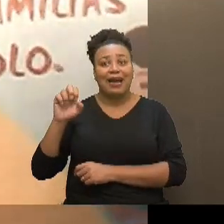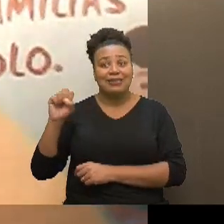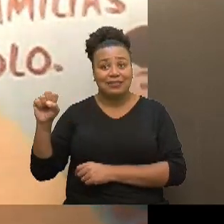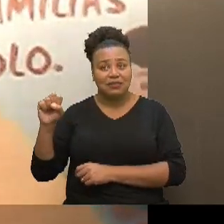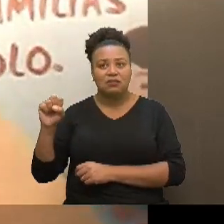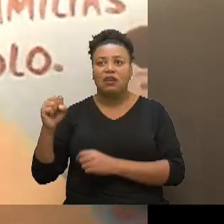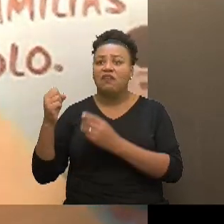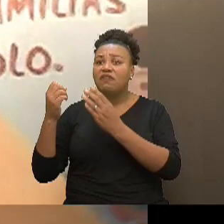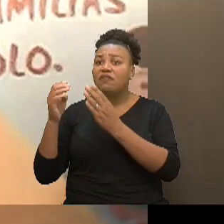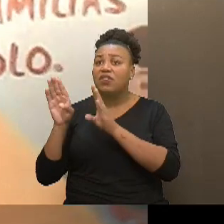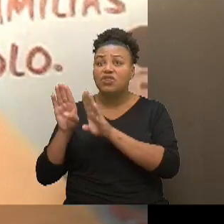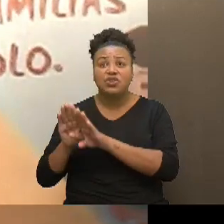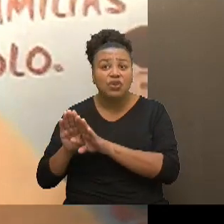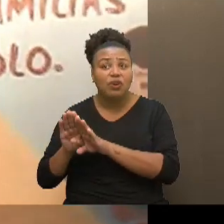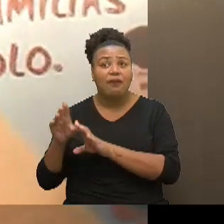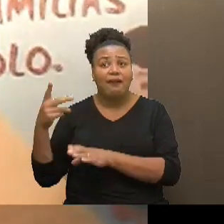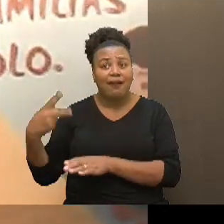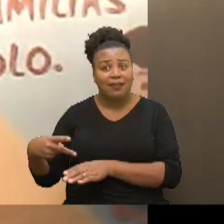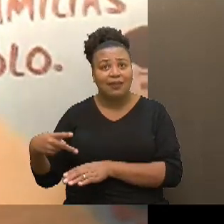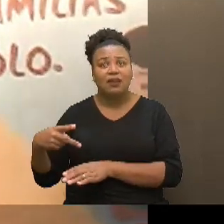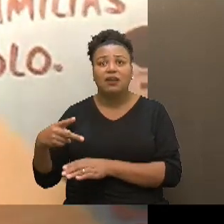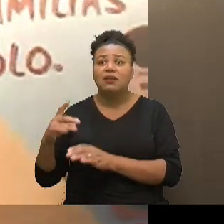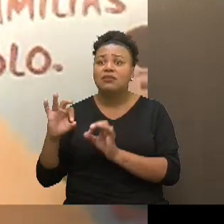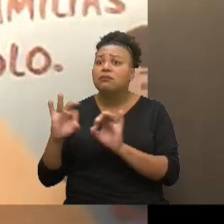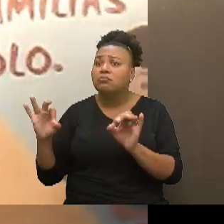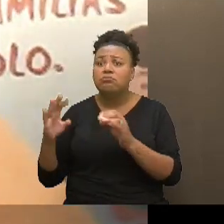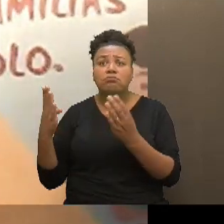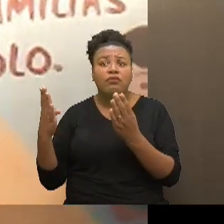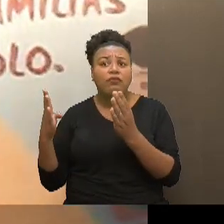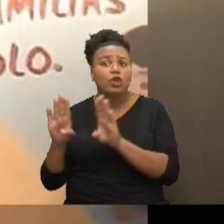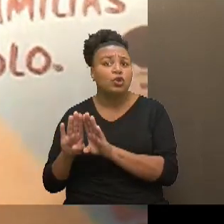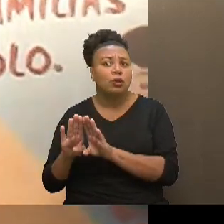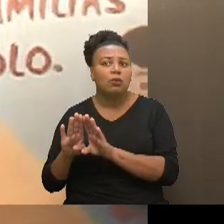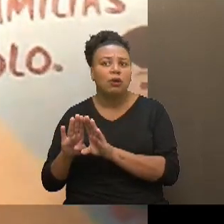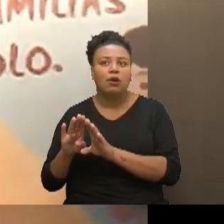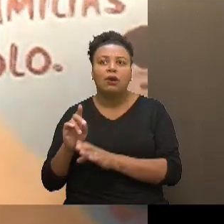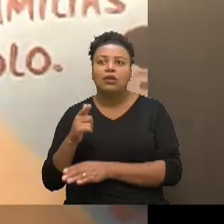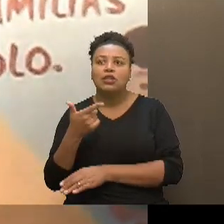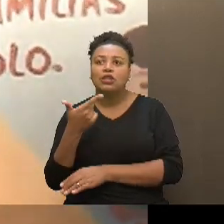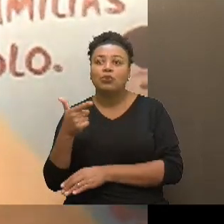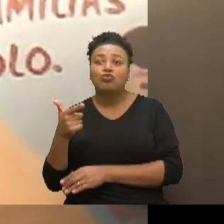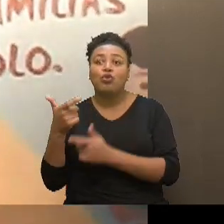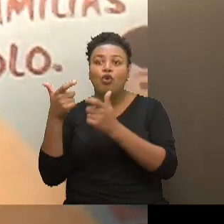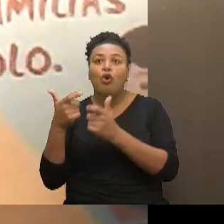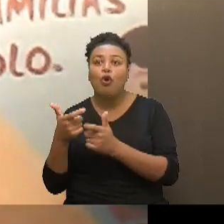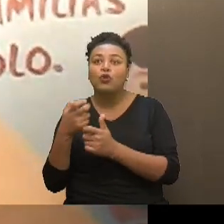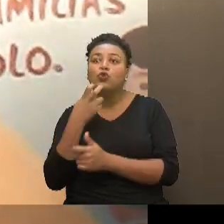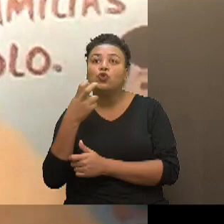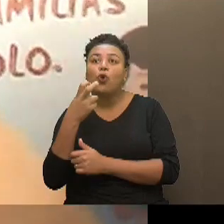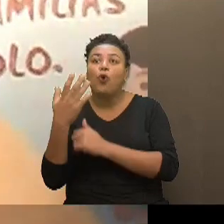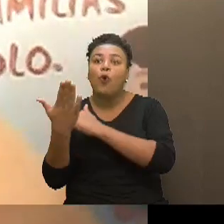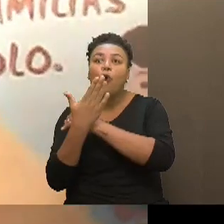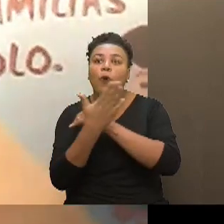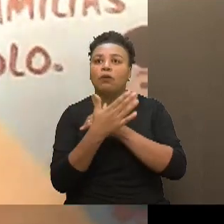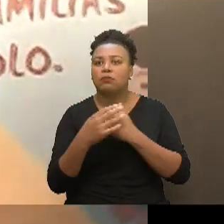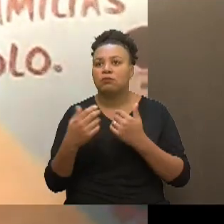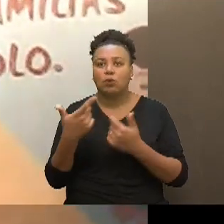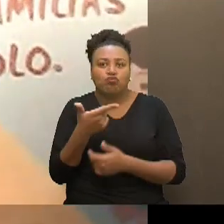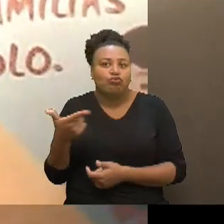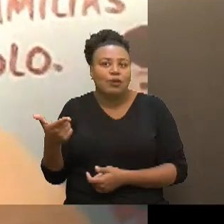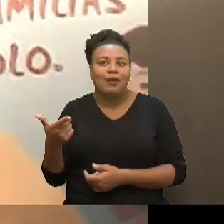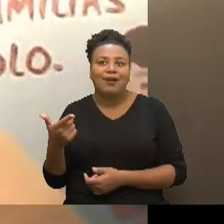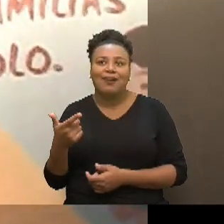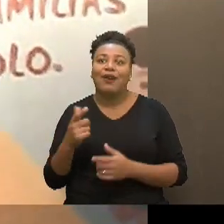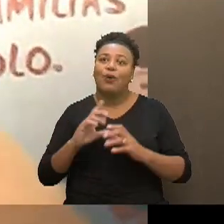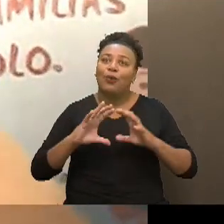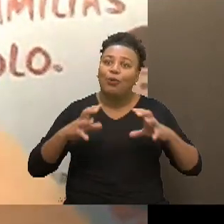CRAS fechou as portas aqui simplesmente fechou né elas não tinham assim onde buscar socorro então